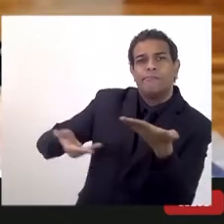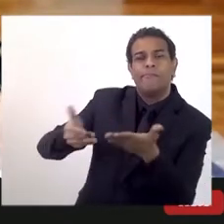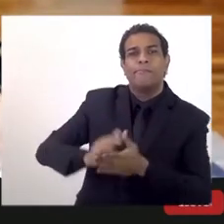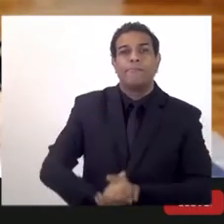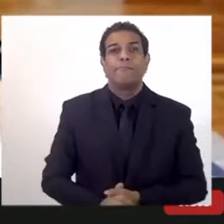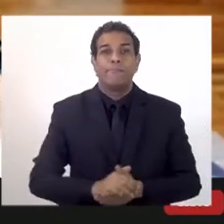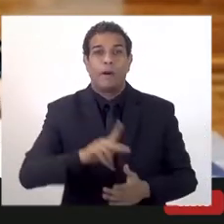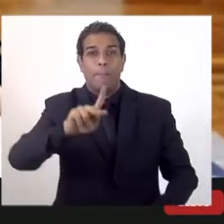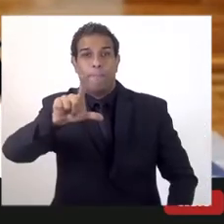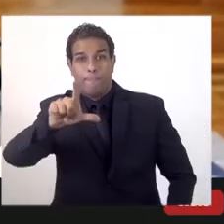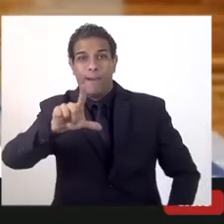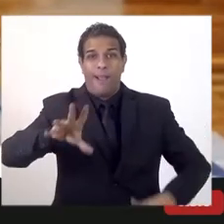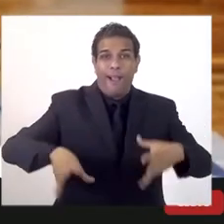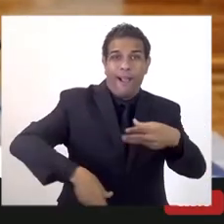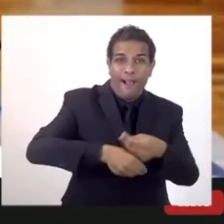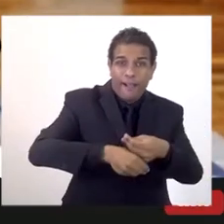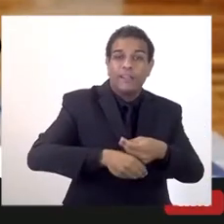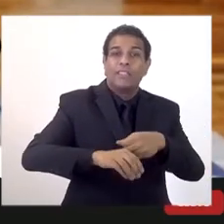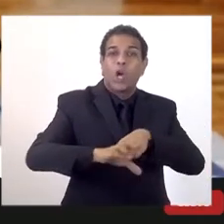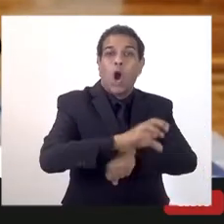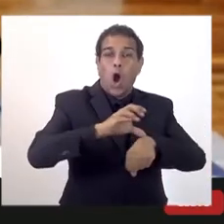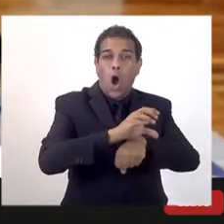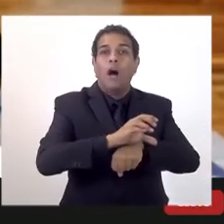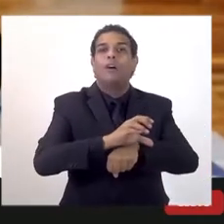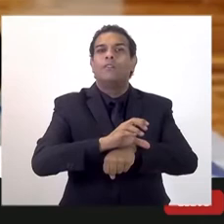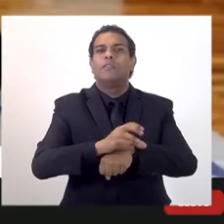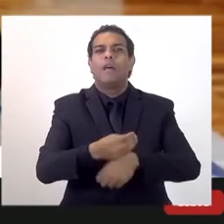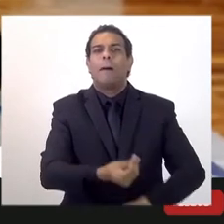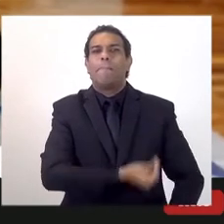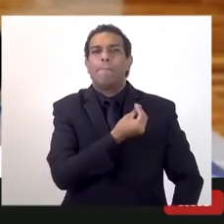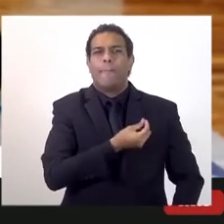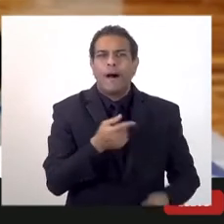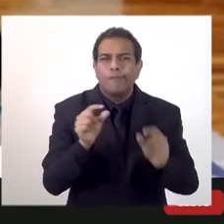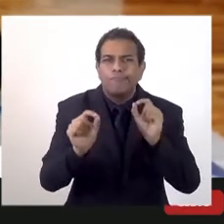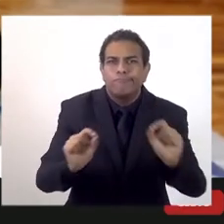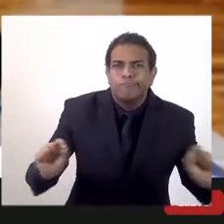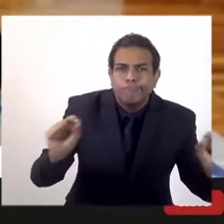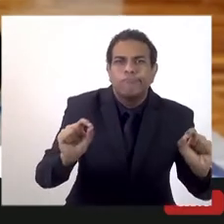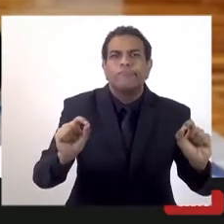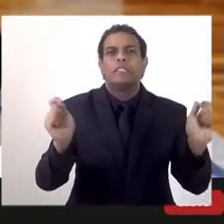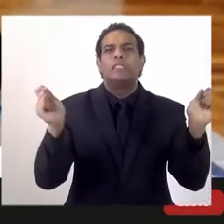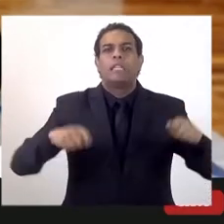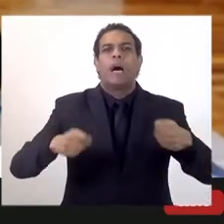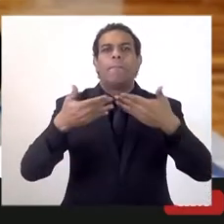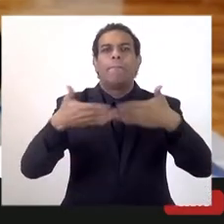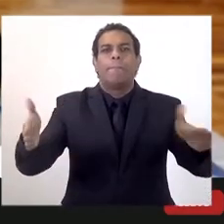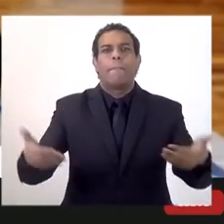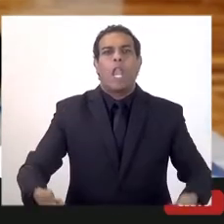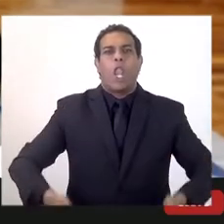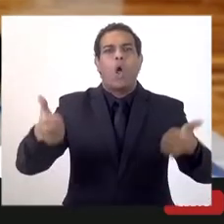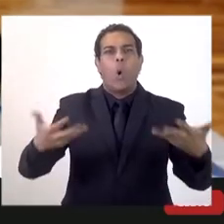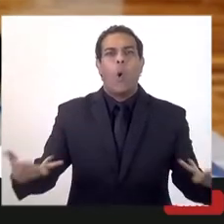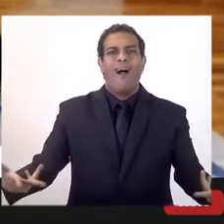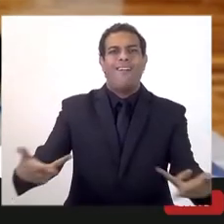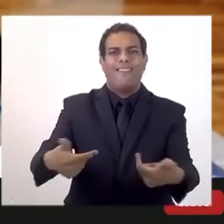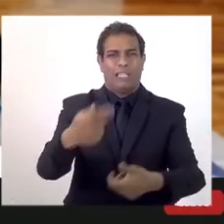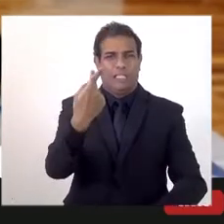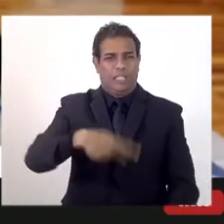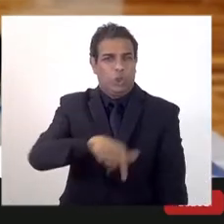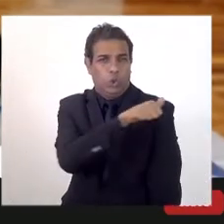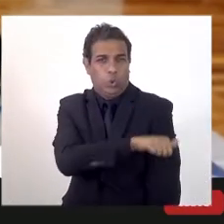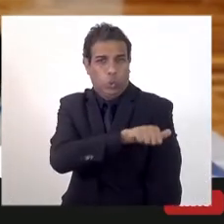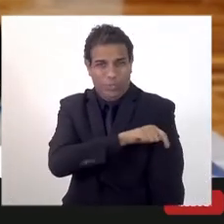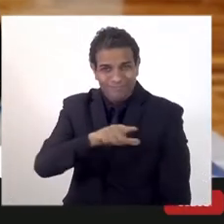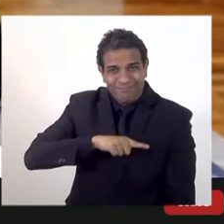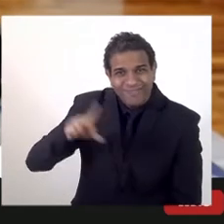do projeto de lei complementar. E a gente quer ter, por parte de vocês, contribuições para que a possa melhorar. A gente já fez uma